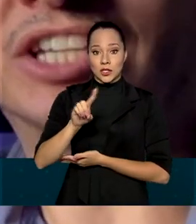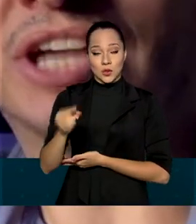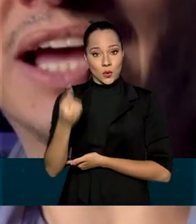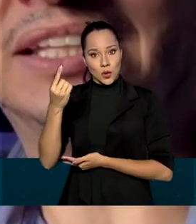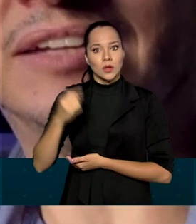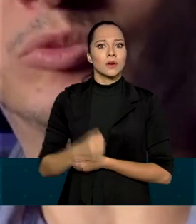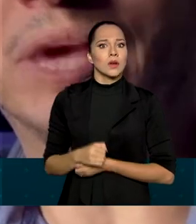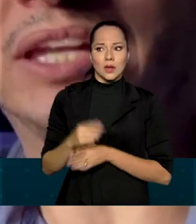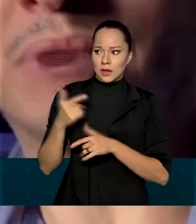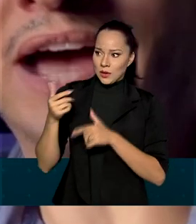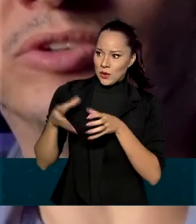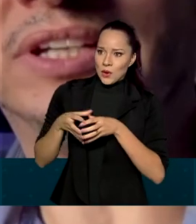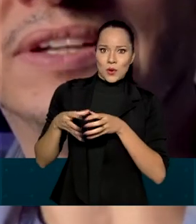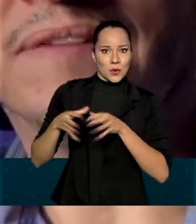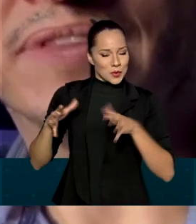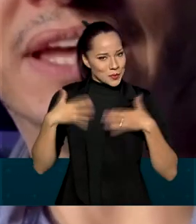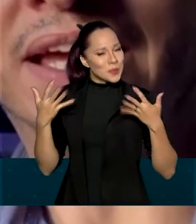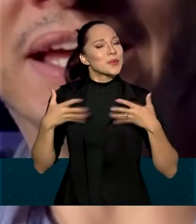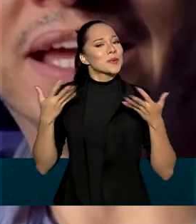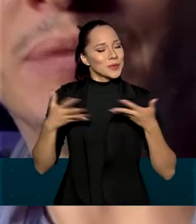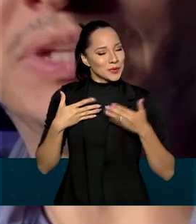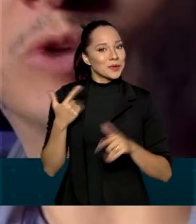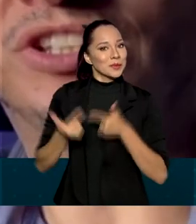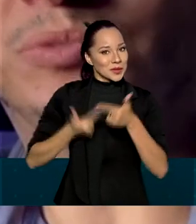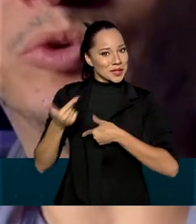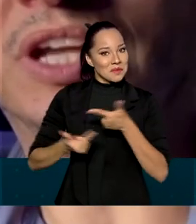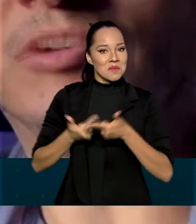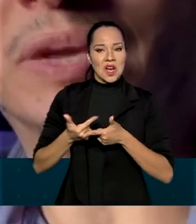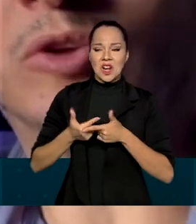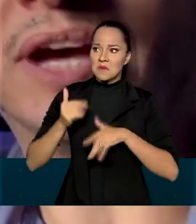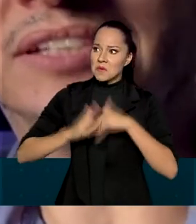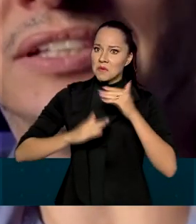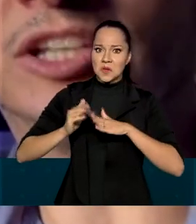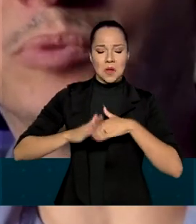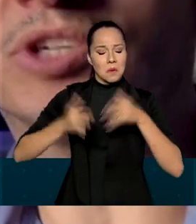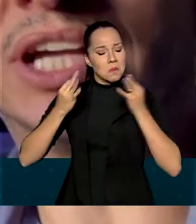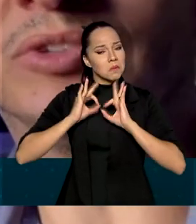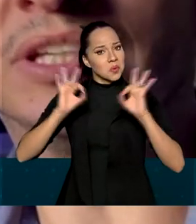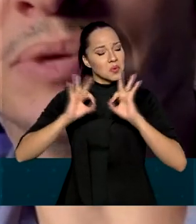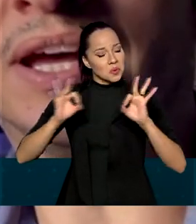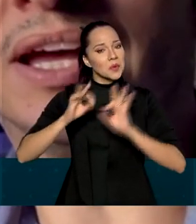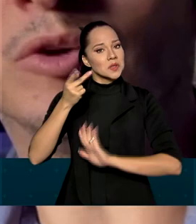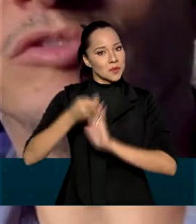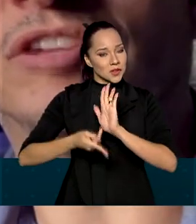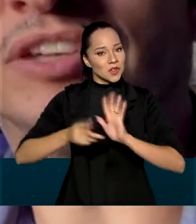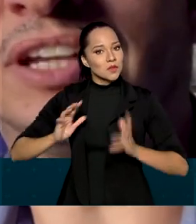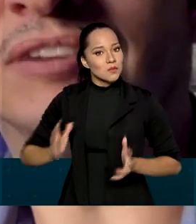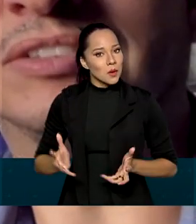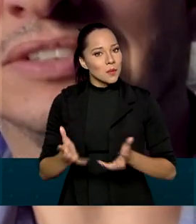uma equipe bem engajada, bem animada, equipe de altíssimo nível para tocar esse grande projeto aqui para o governo federal.